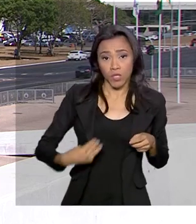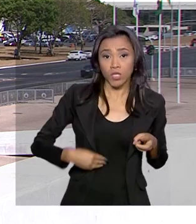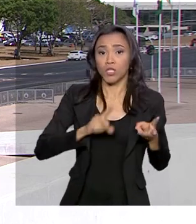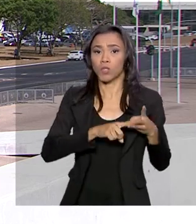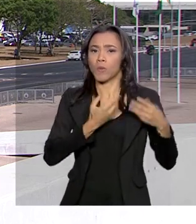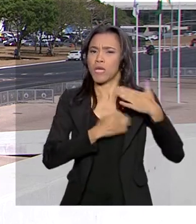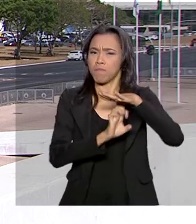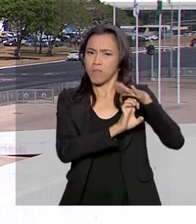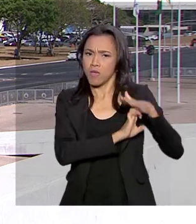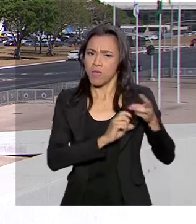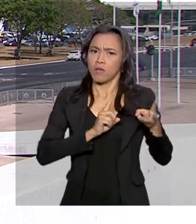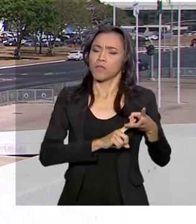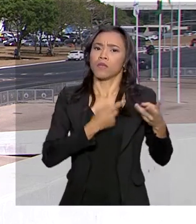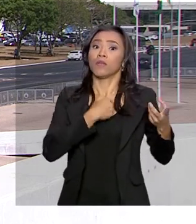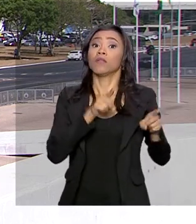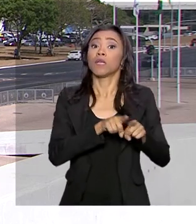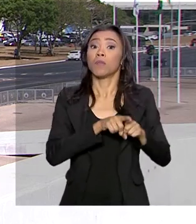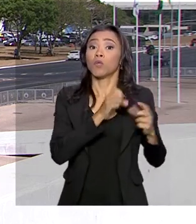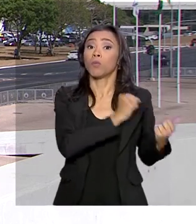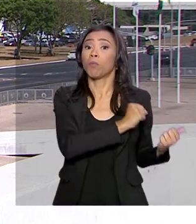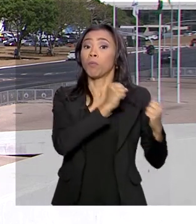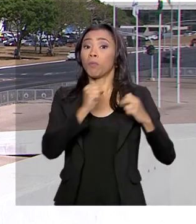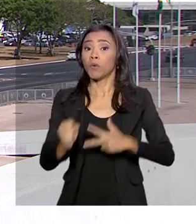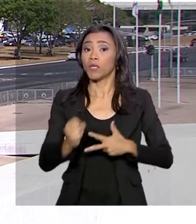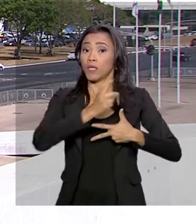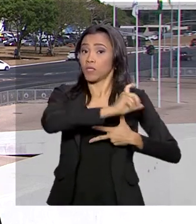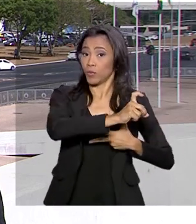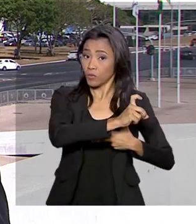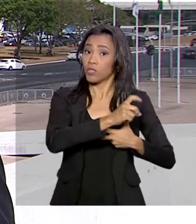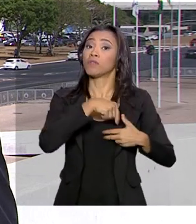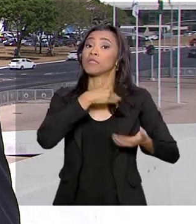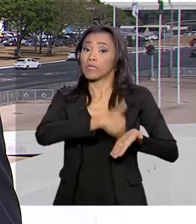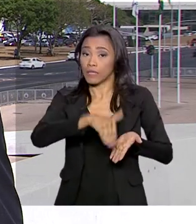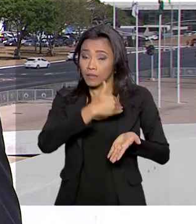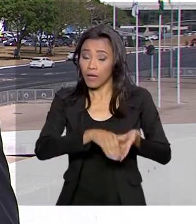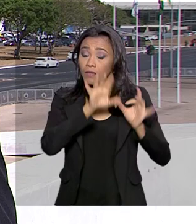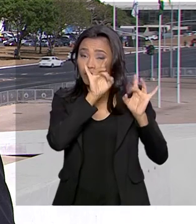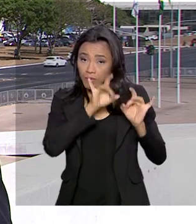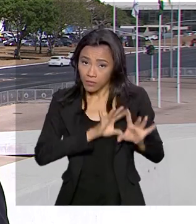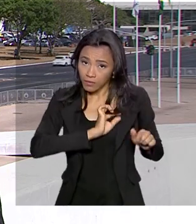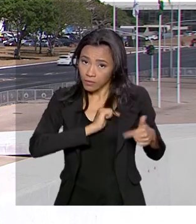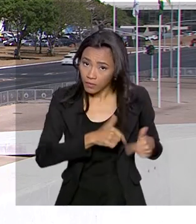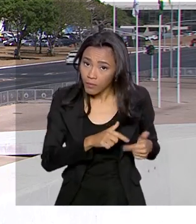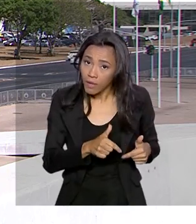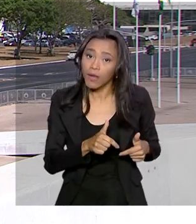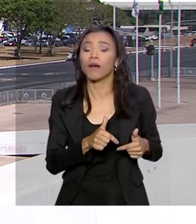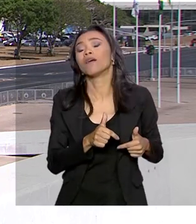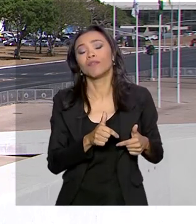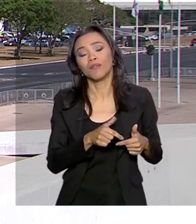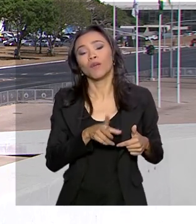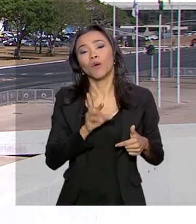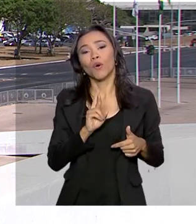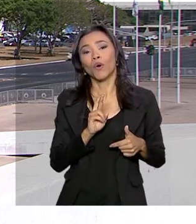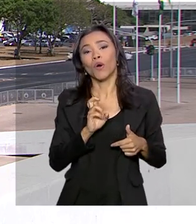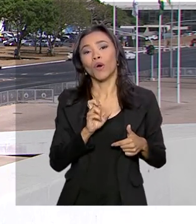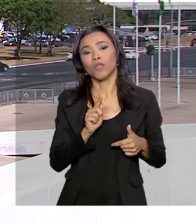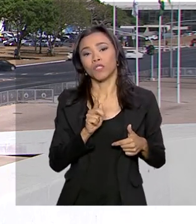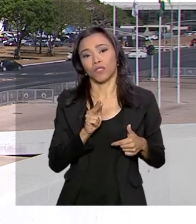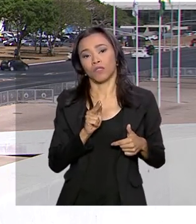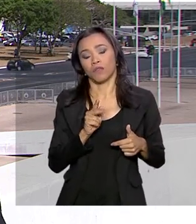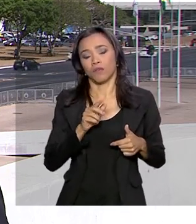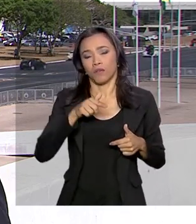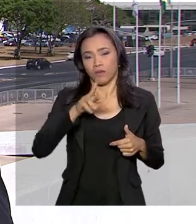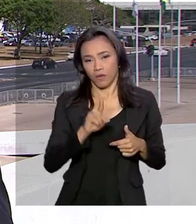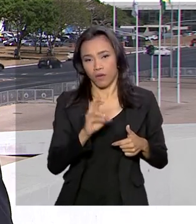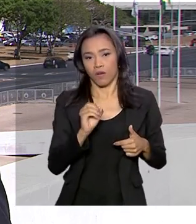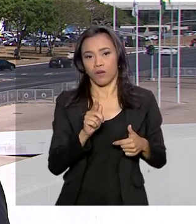autoridades do Poder Executivo. Entre eles, o secretário especial de Trabalho e Previdência, Rogério Marinho. E ele disse que